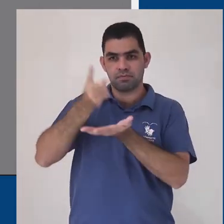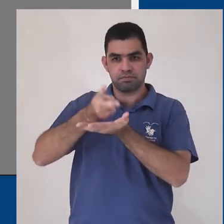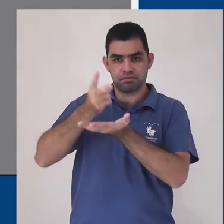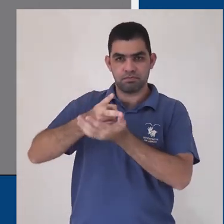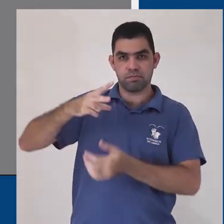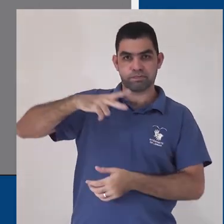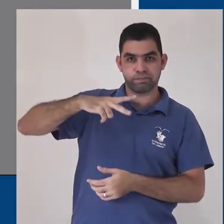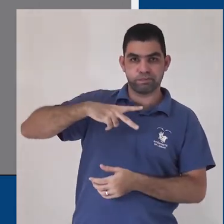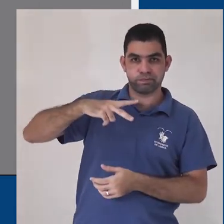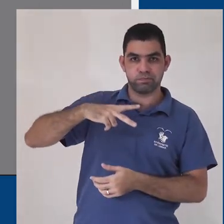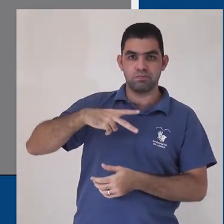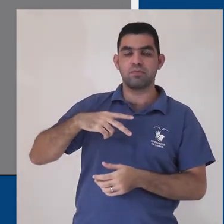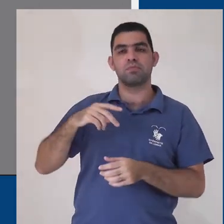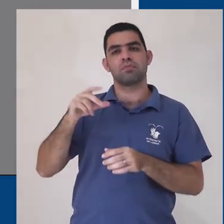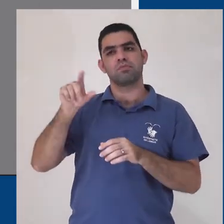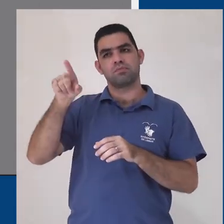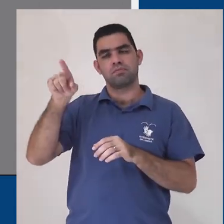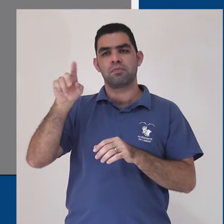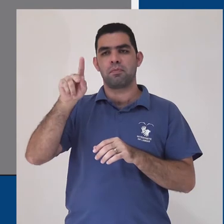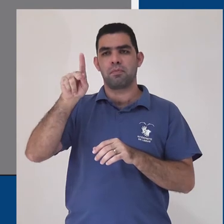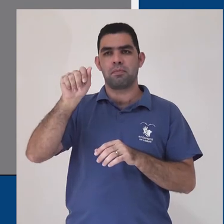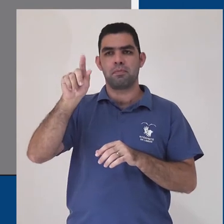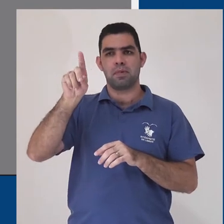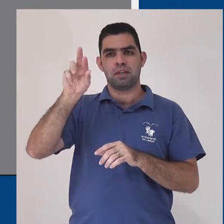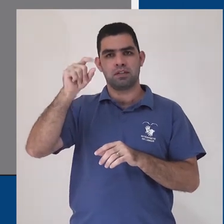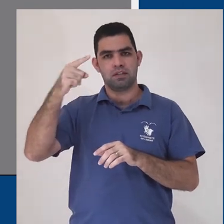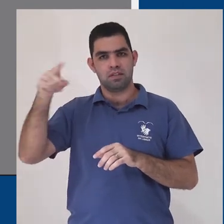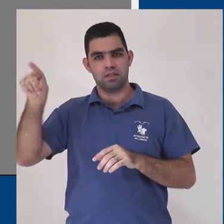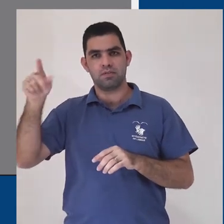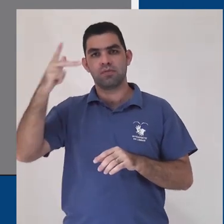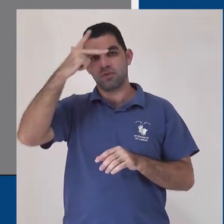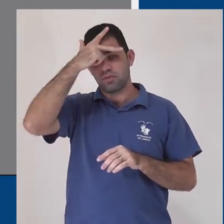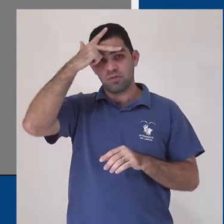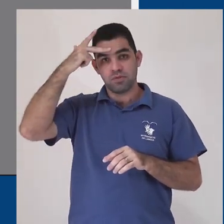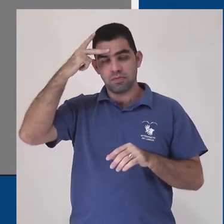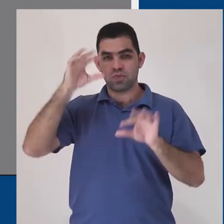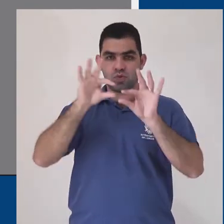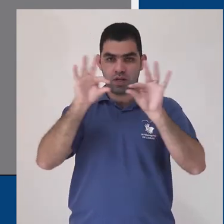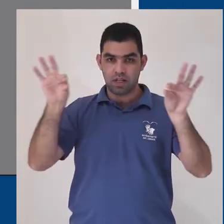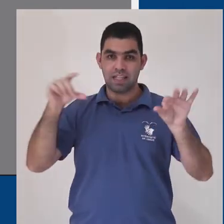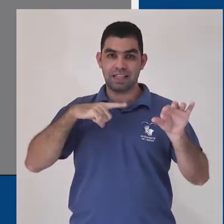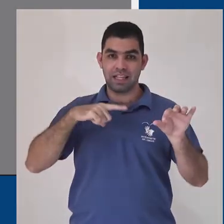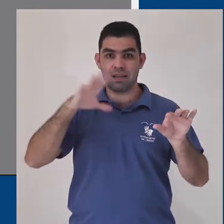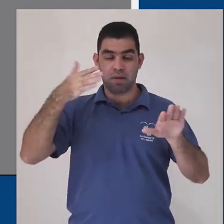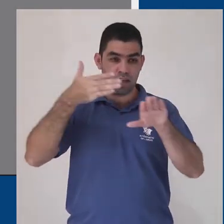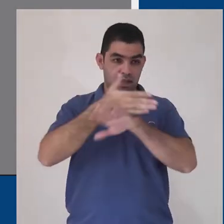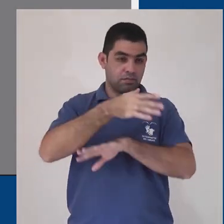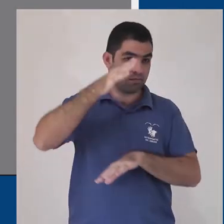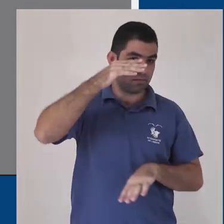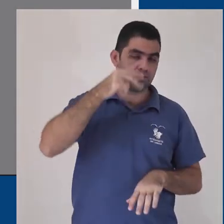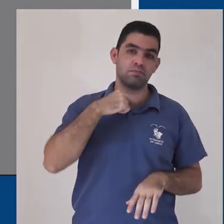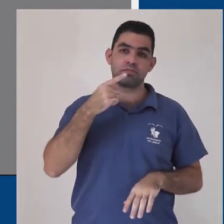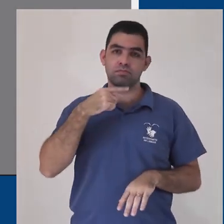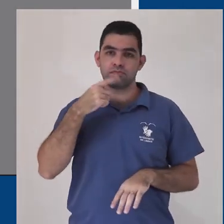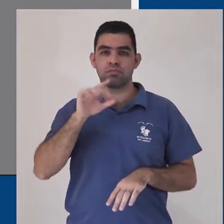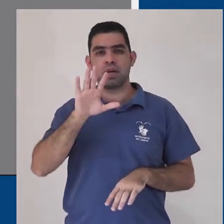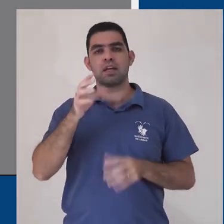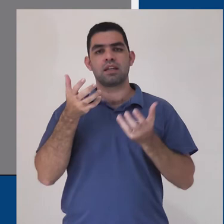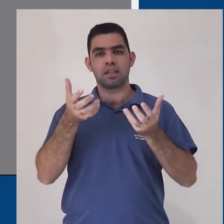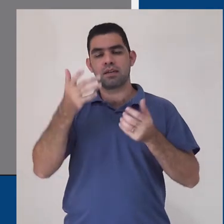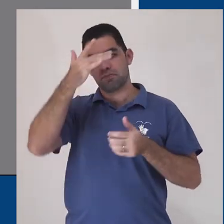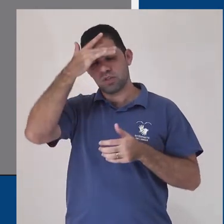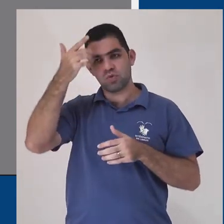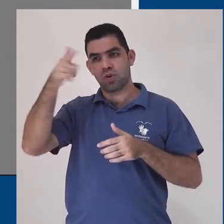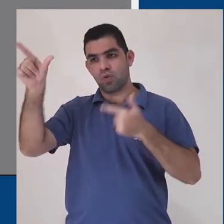Caso queira manter essa seção privada, mantenha a opção padrão. Mesmo que alguém tenha o link de acesso, não conseguirá ver o conteúdo da sua pasta.